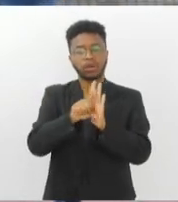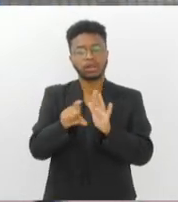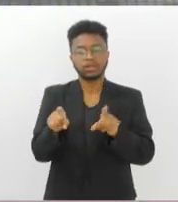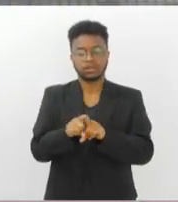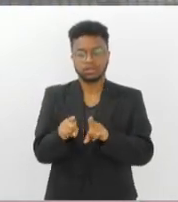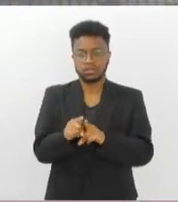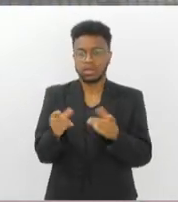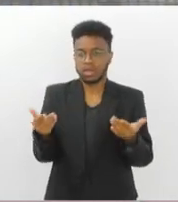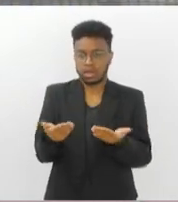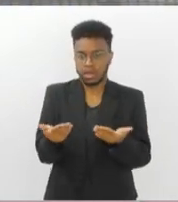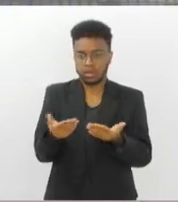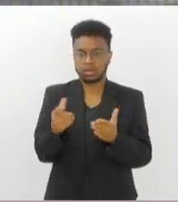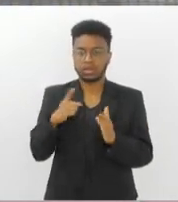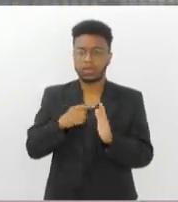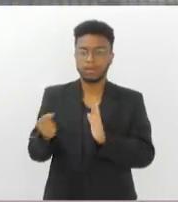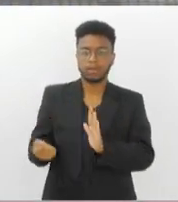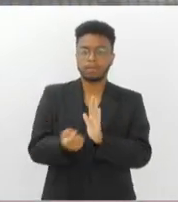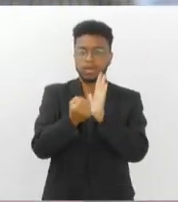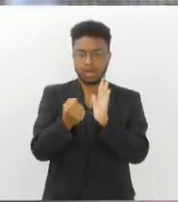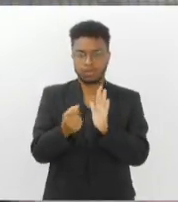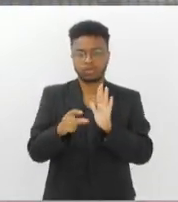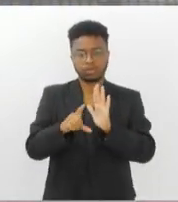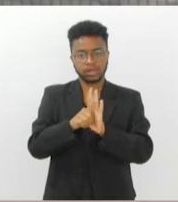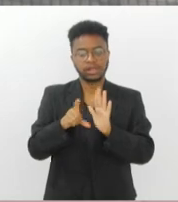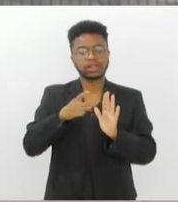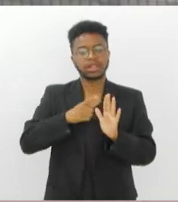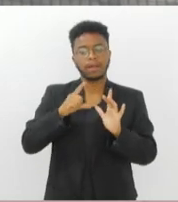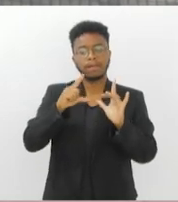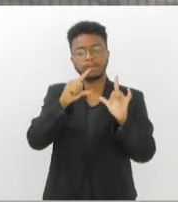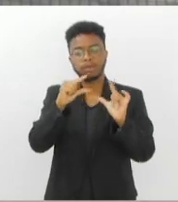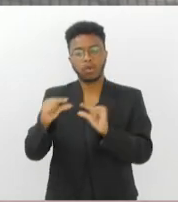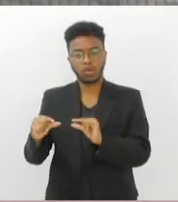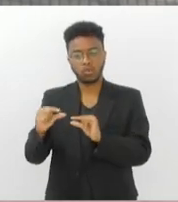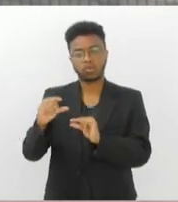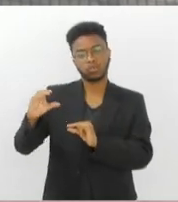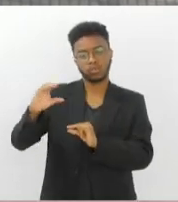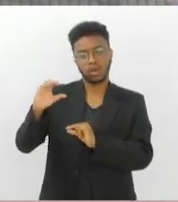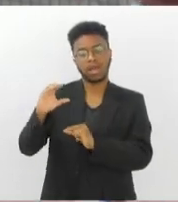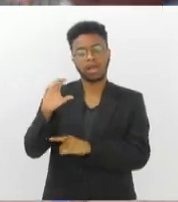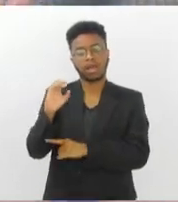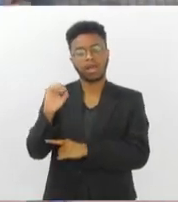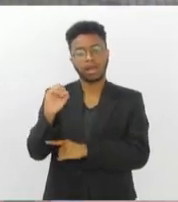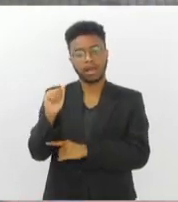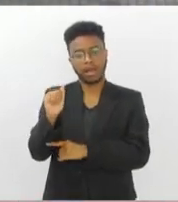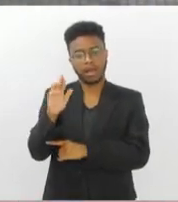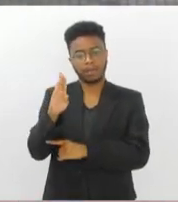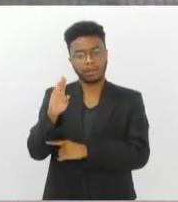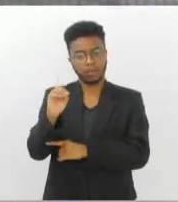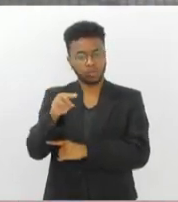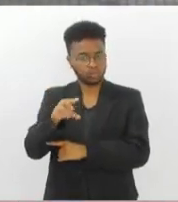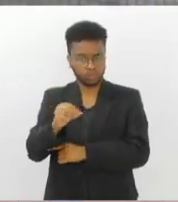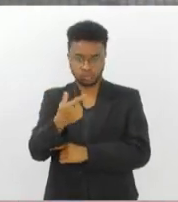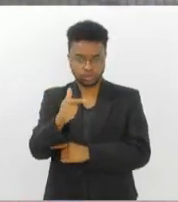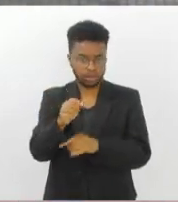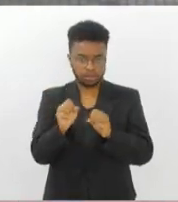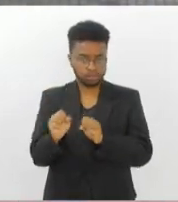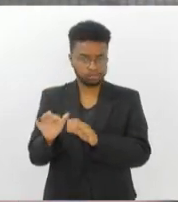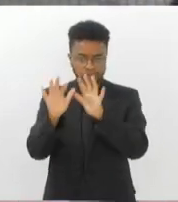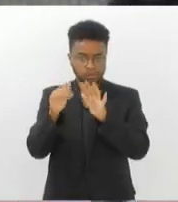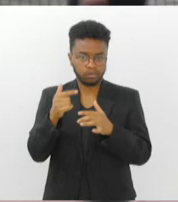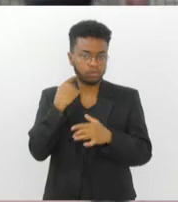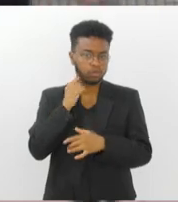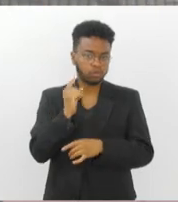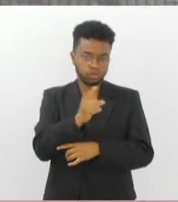agora no marco legal, o hidrogênio de baixo carbono, ele não é uma fonte poluidora. Mas existe hidrogênio que pode ser